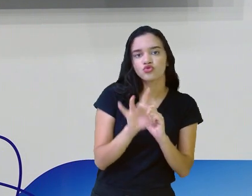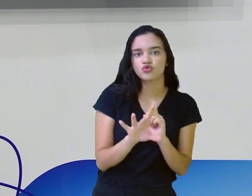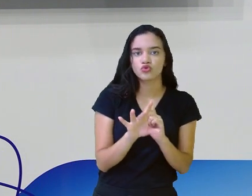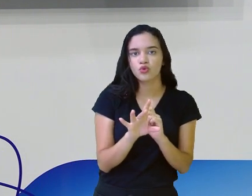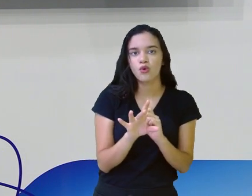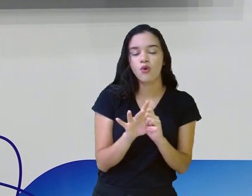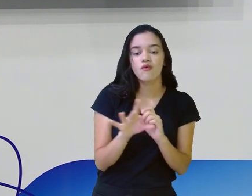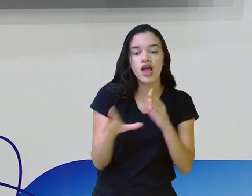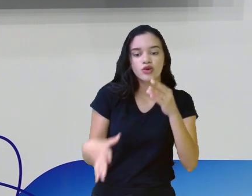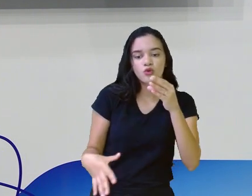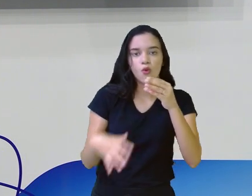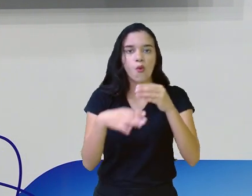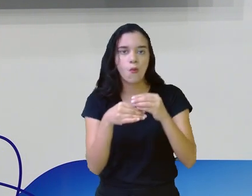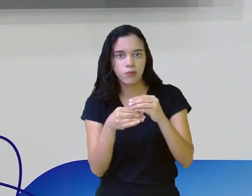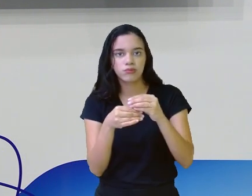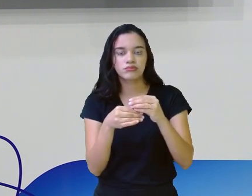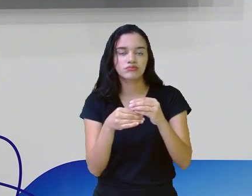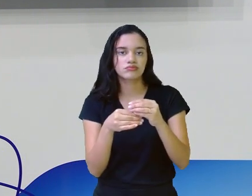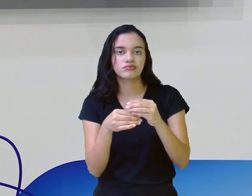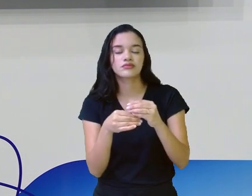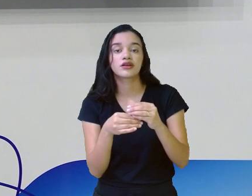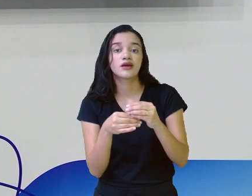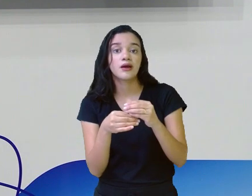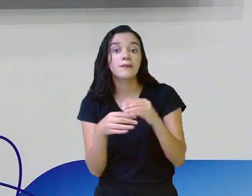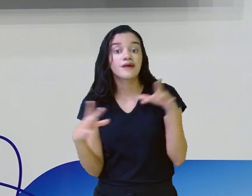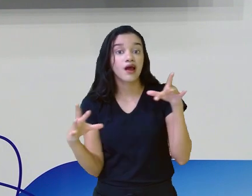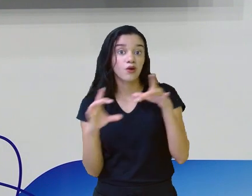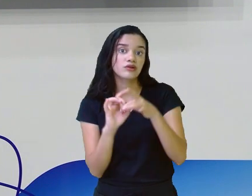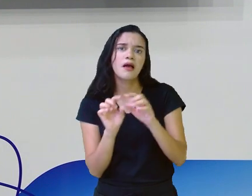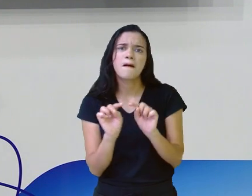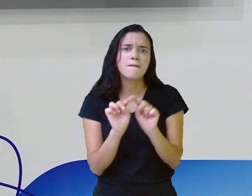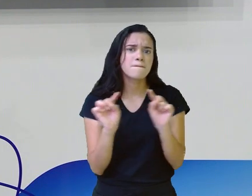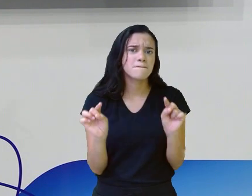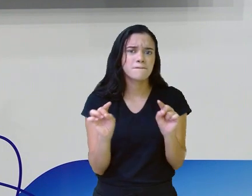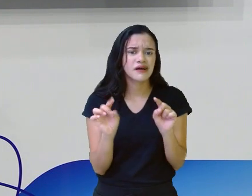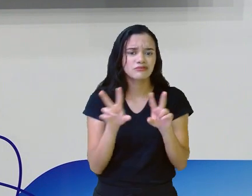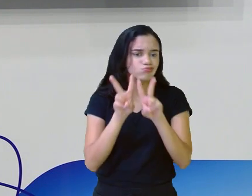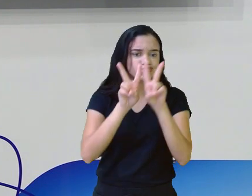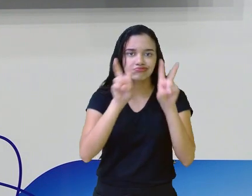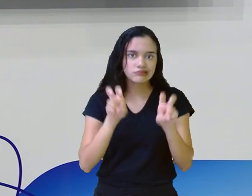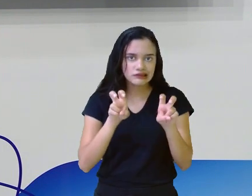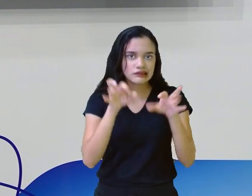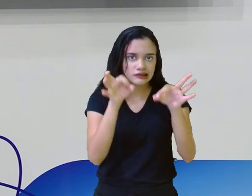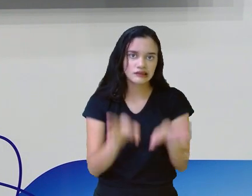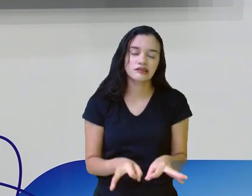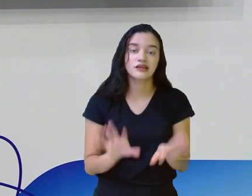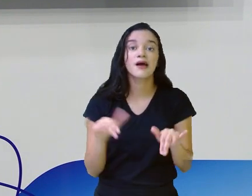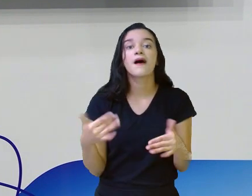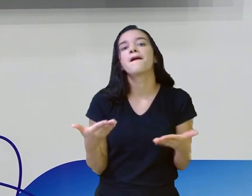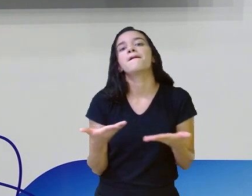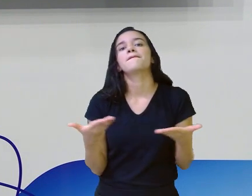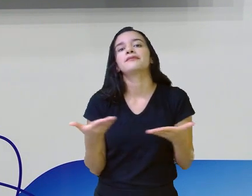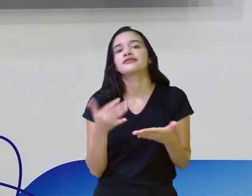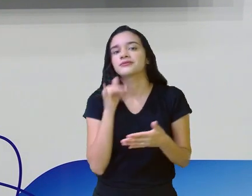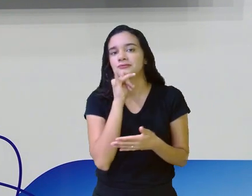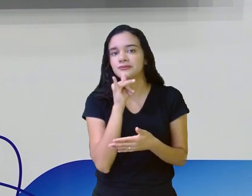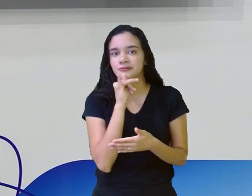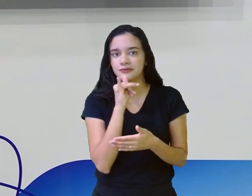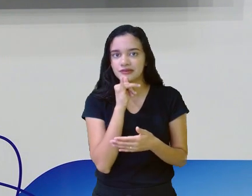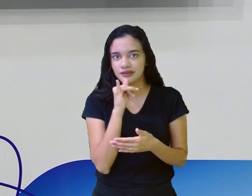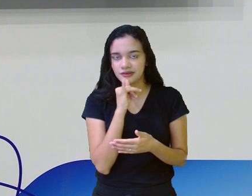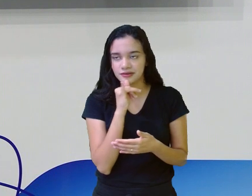vai complementar para dar coerência, mas não fica tão definido. Mas a gente vai ver os exemplos mais na frente.